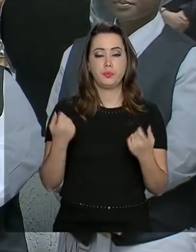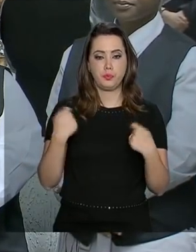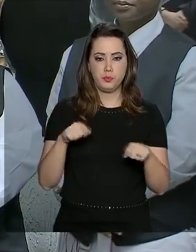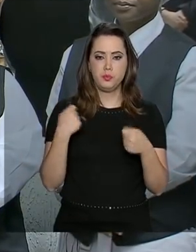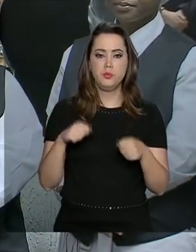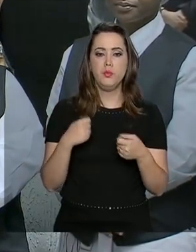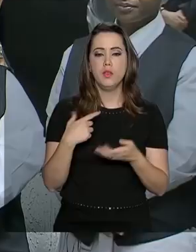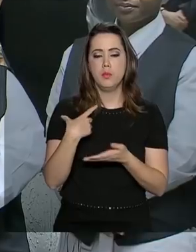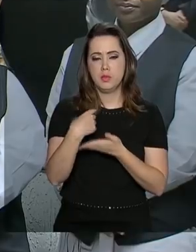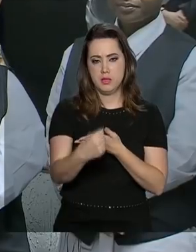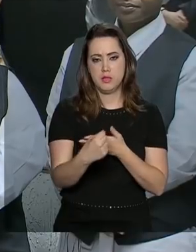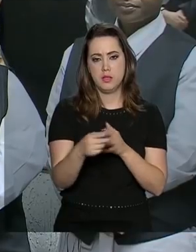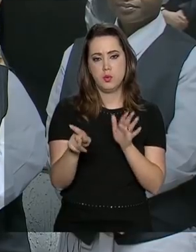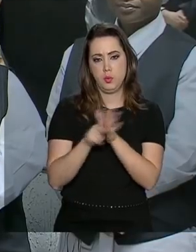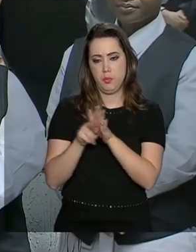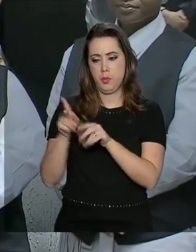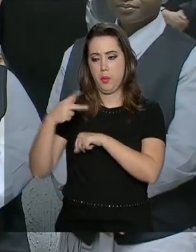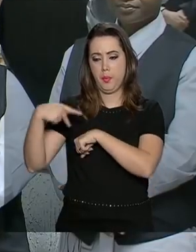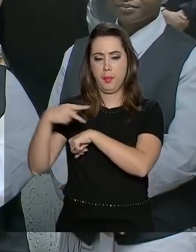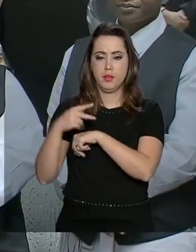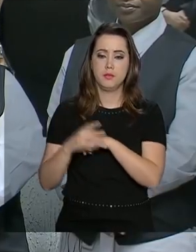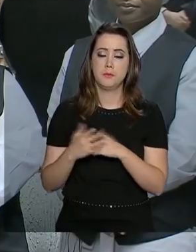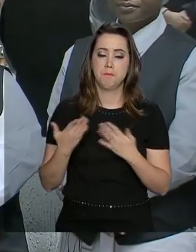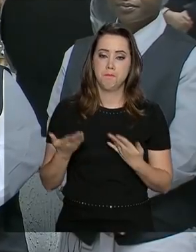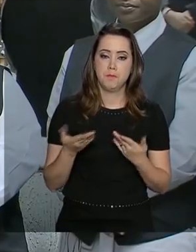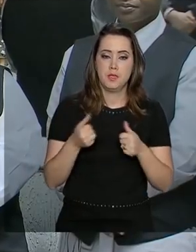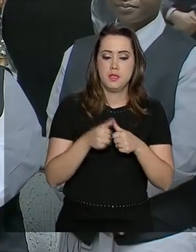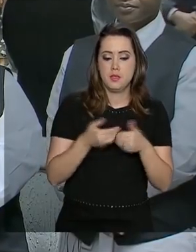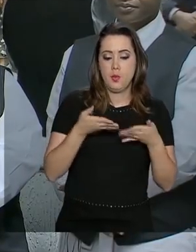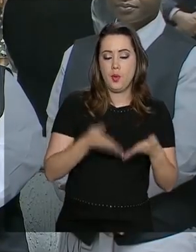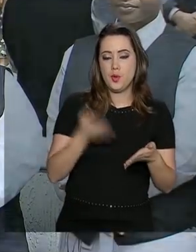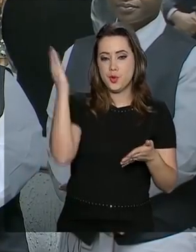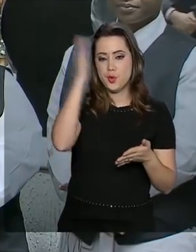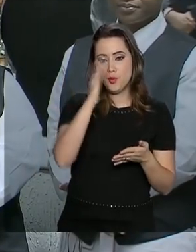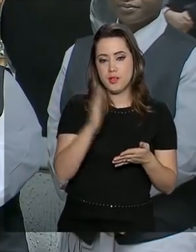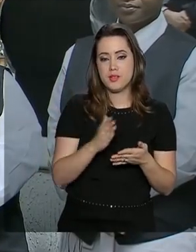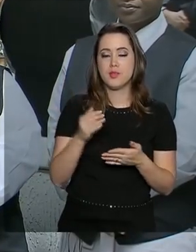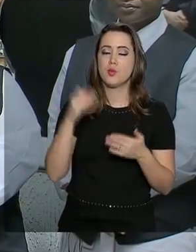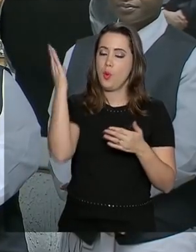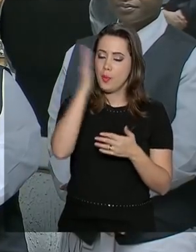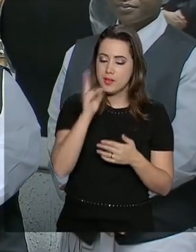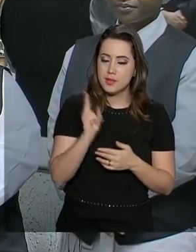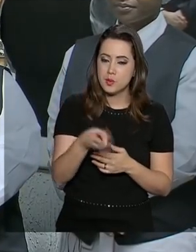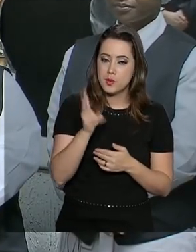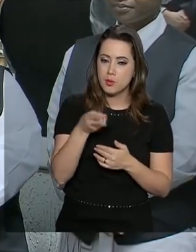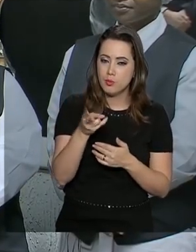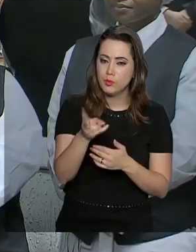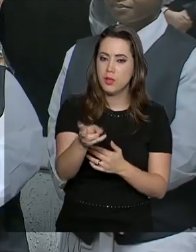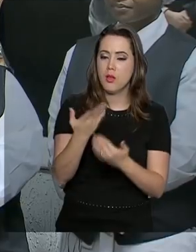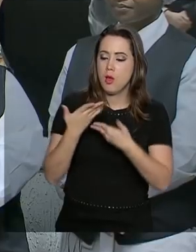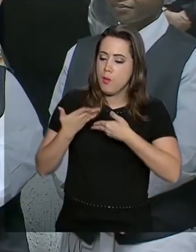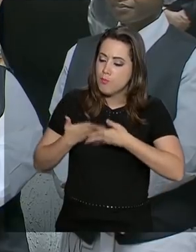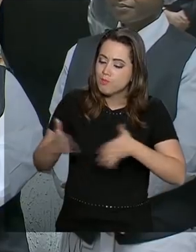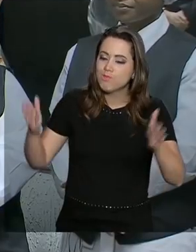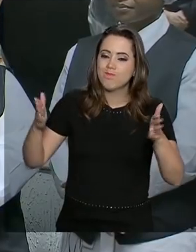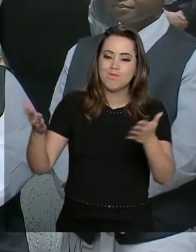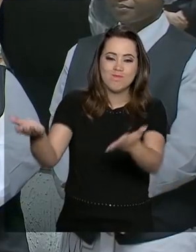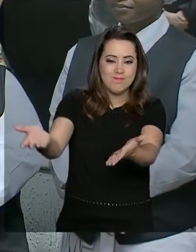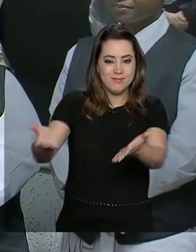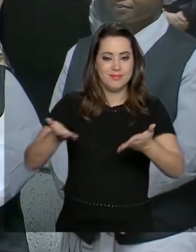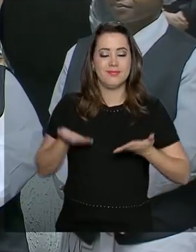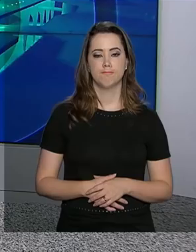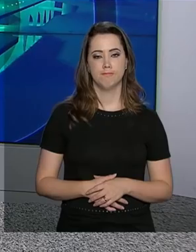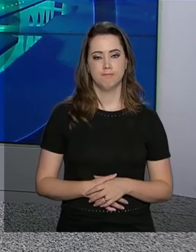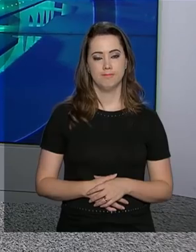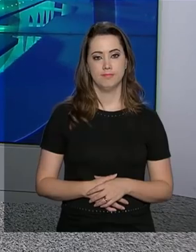tiveram problemas em seus respectivos países e o Brasil sempre foi um país acolhedor para